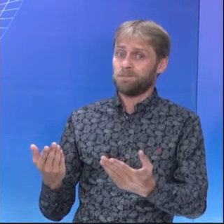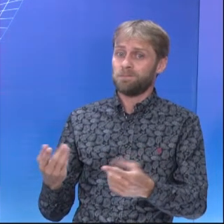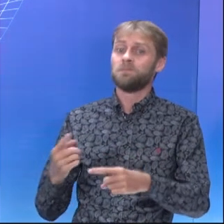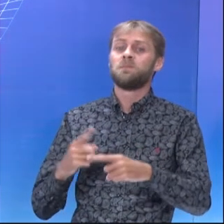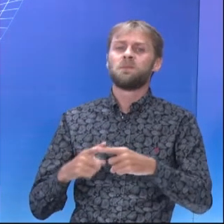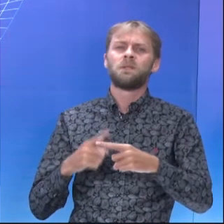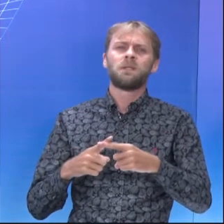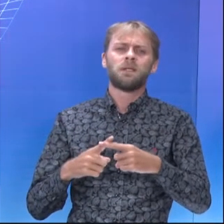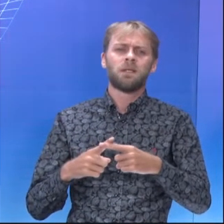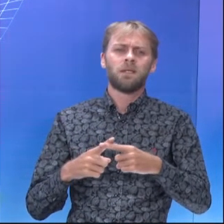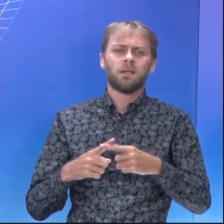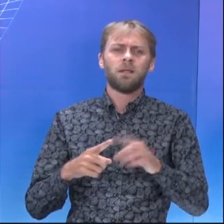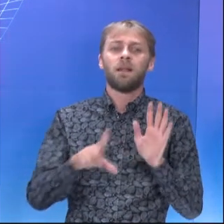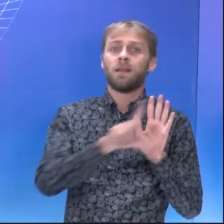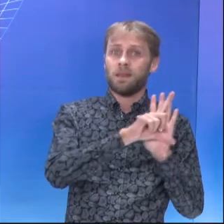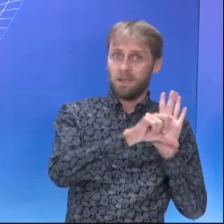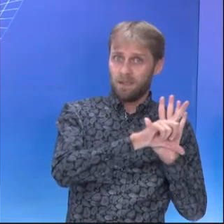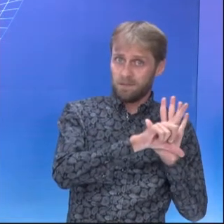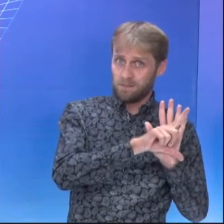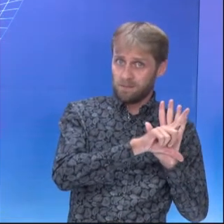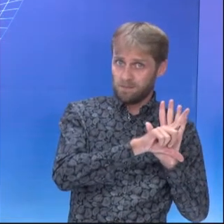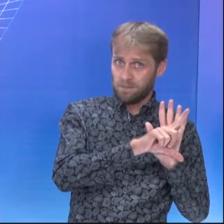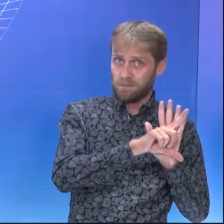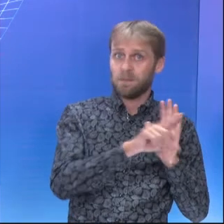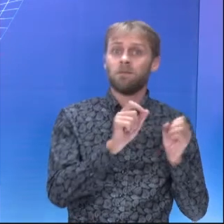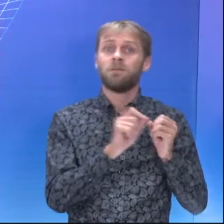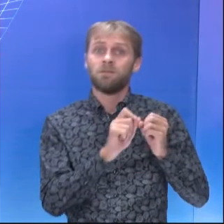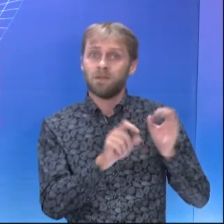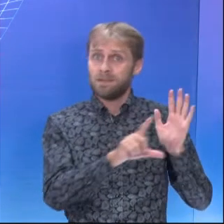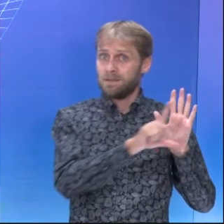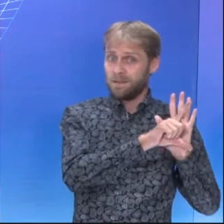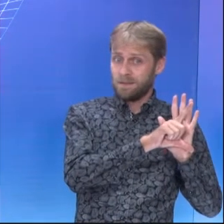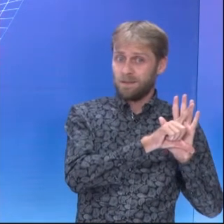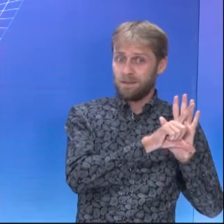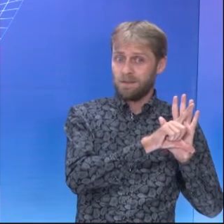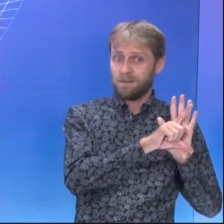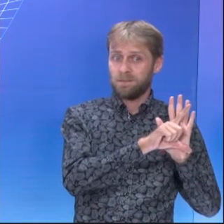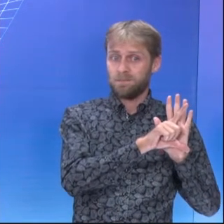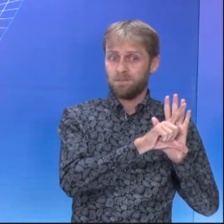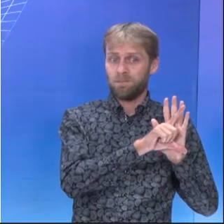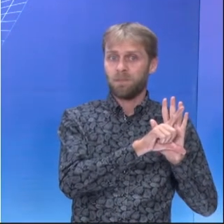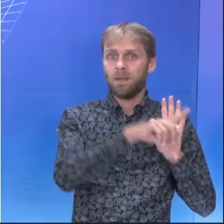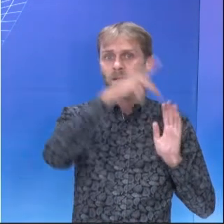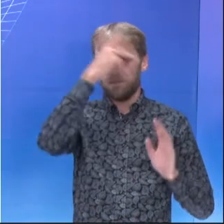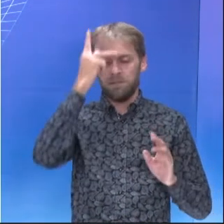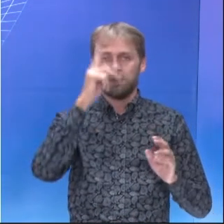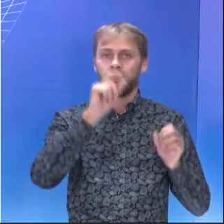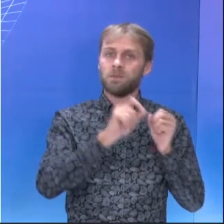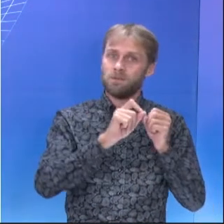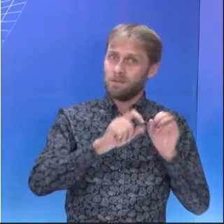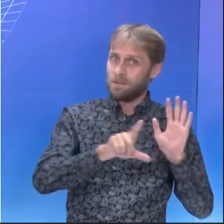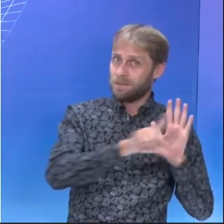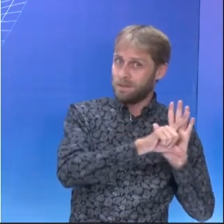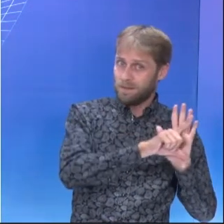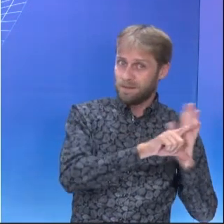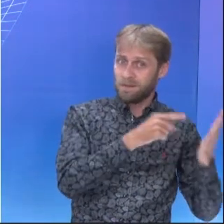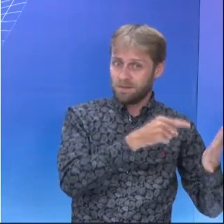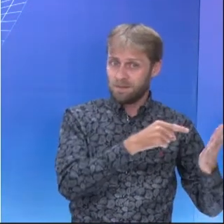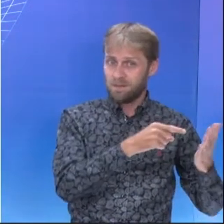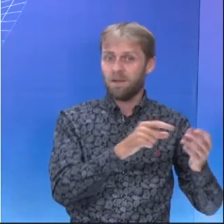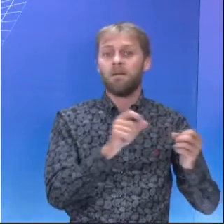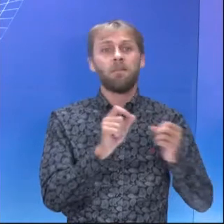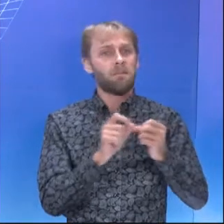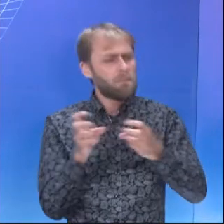vezes. Pra quê? To legislators, os legisladores, outro cognato aqui. Não são as pessoas que fazem as leis.